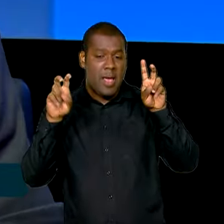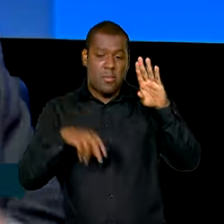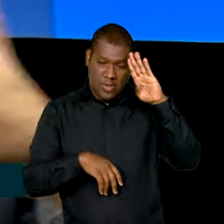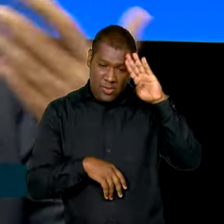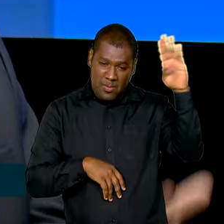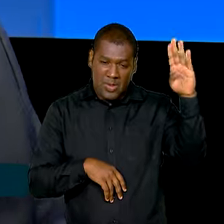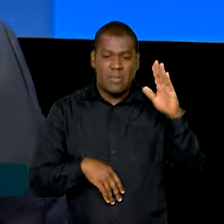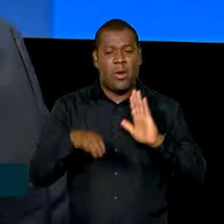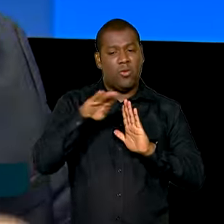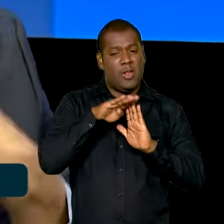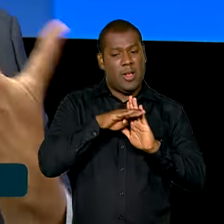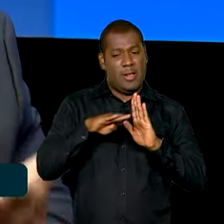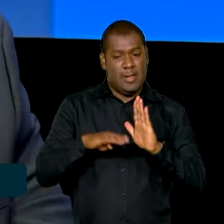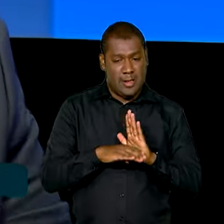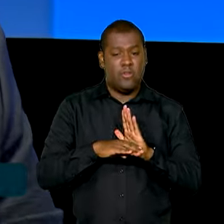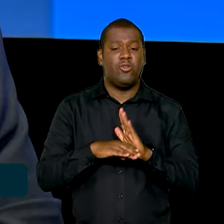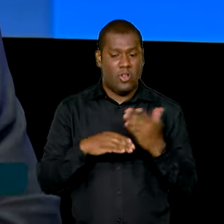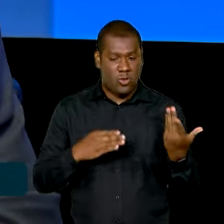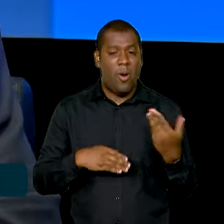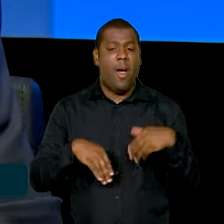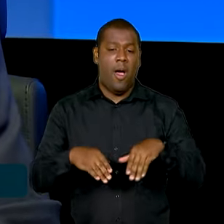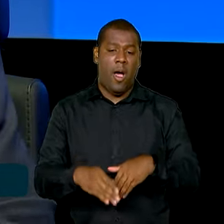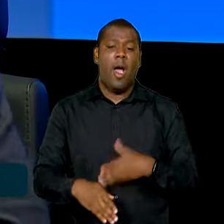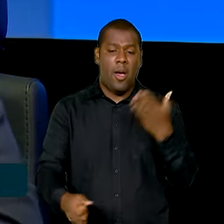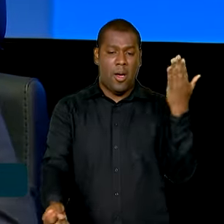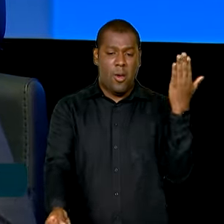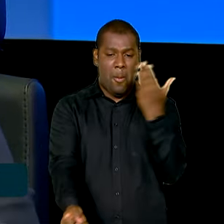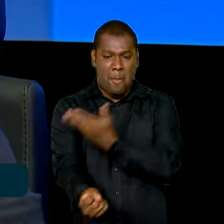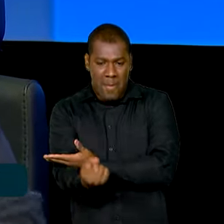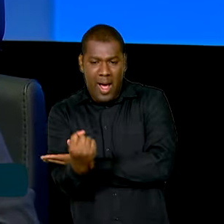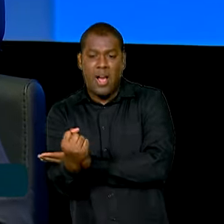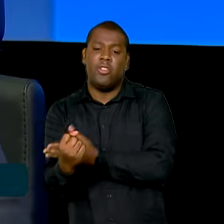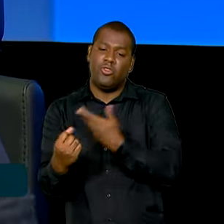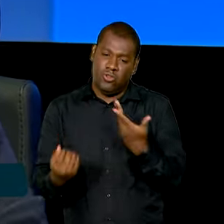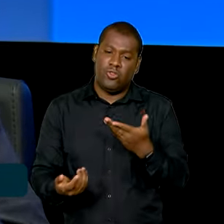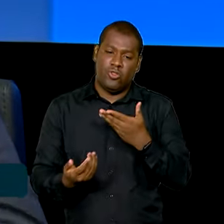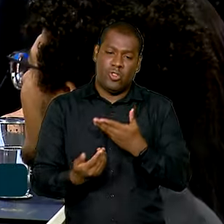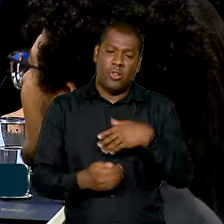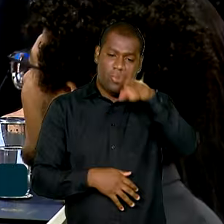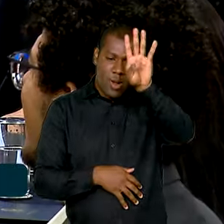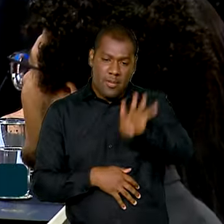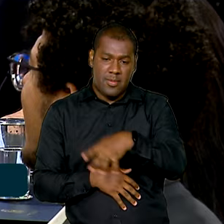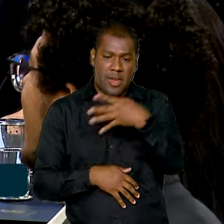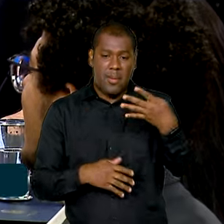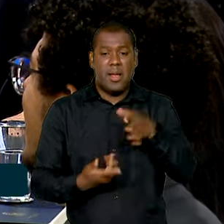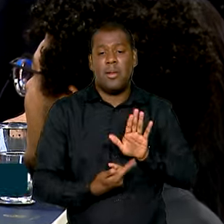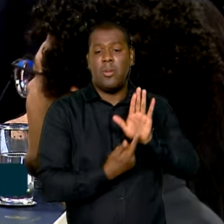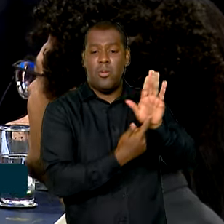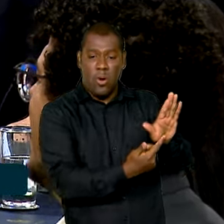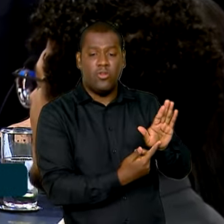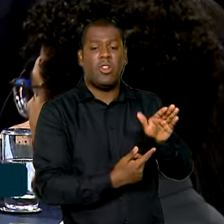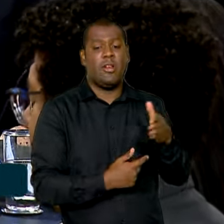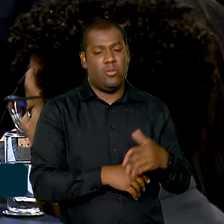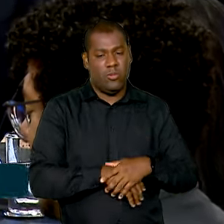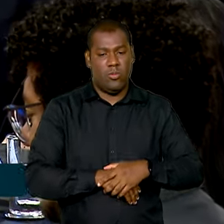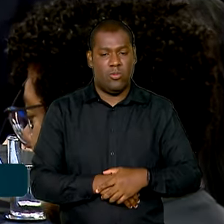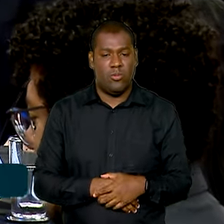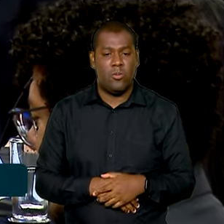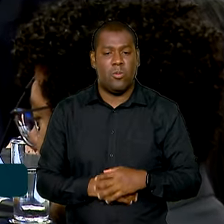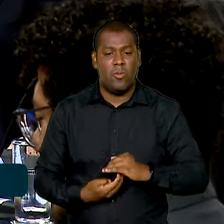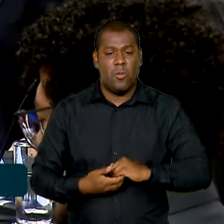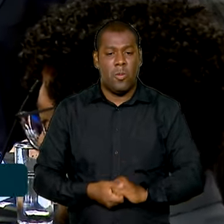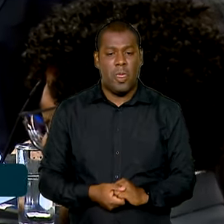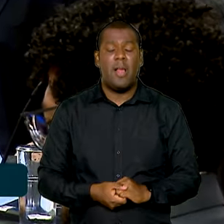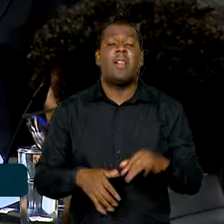foram repassados ao sucessor, como a necessidade de regulação das redes sociais. Sobre segurança pública, o ministro